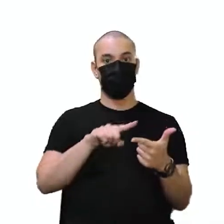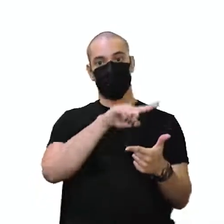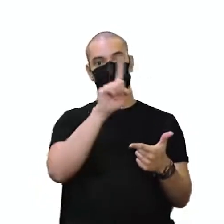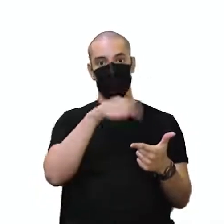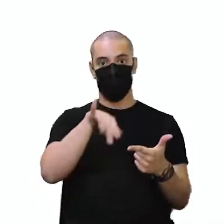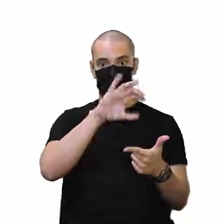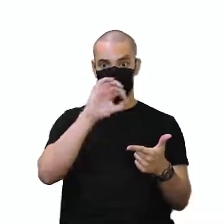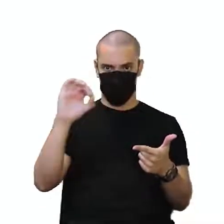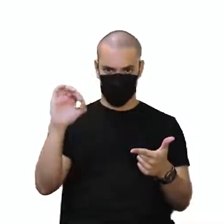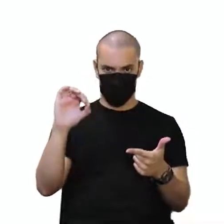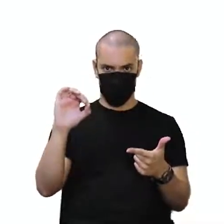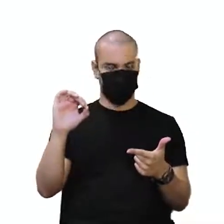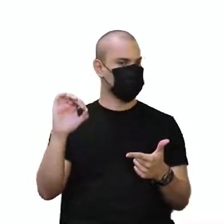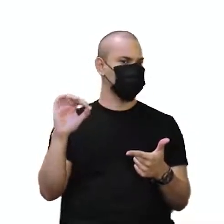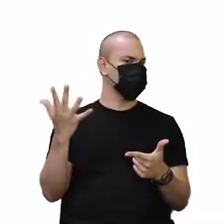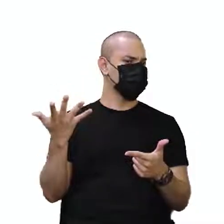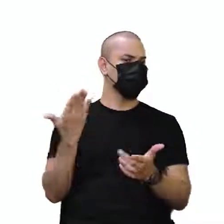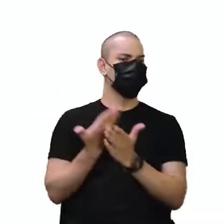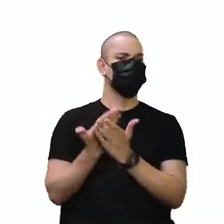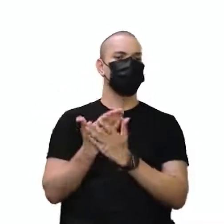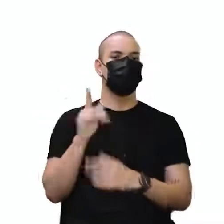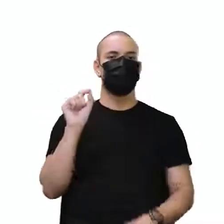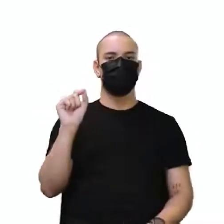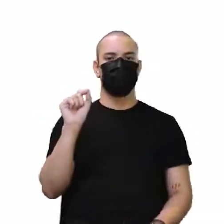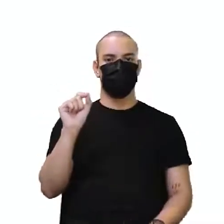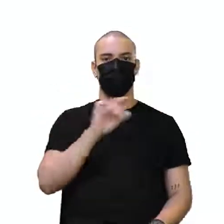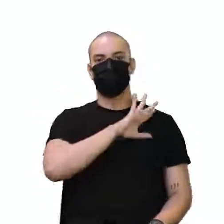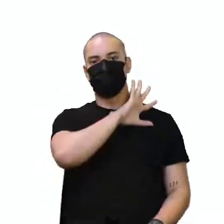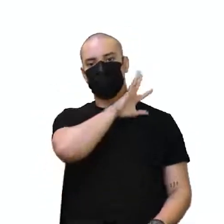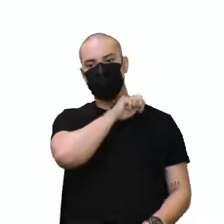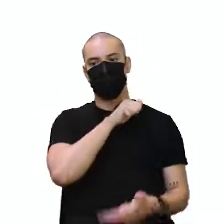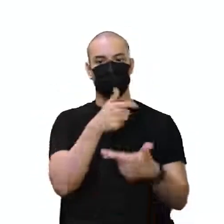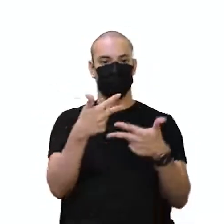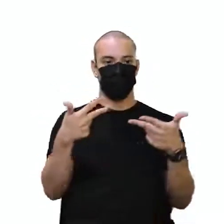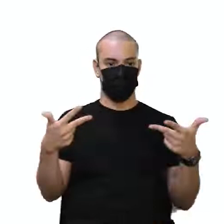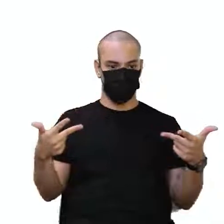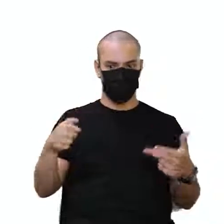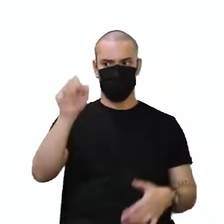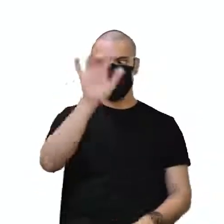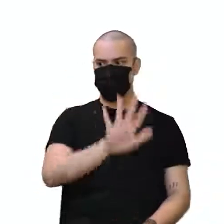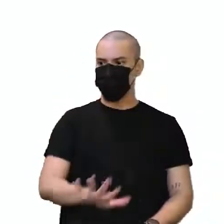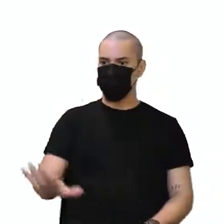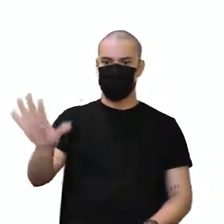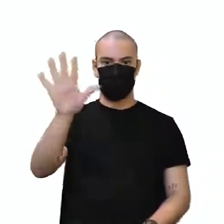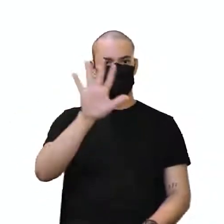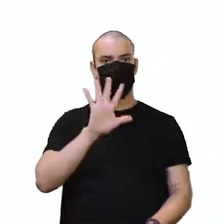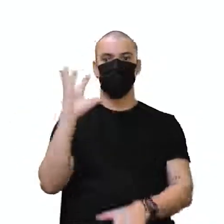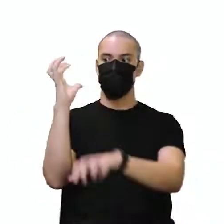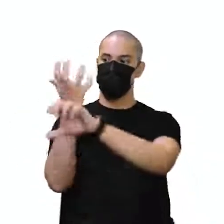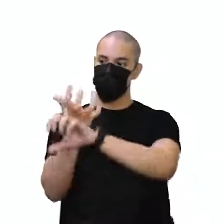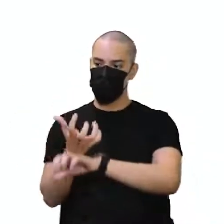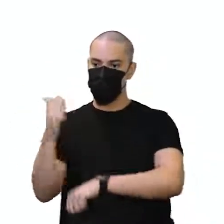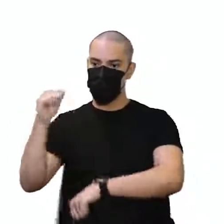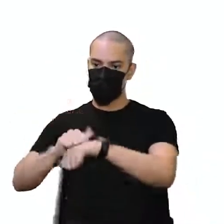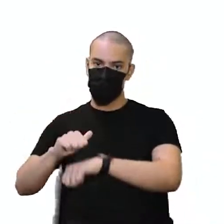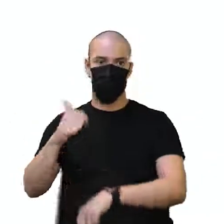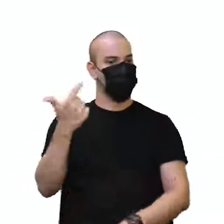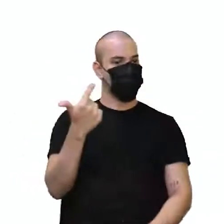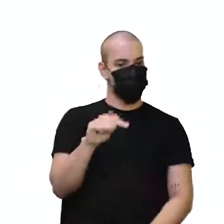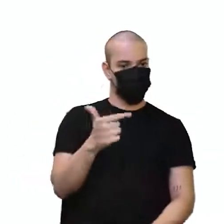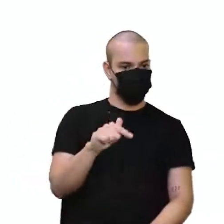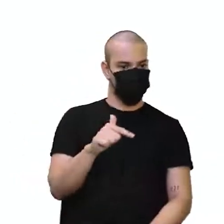Bom, zoologia. O que é a zoologia estuda? Os animais. Os animais. No geral, vertebrados, invertebrados, né?